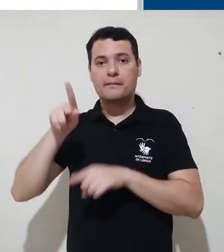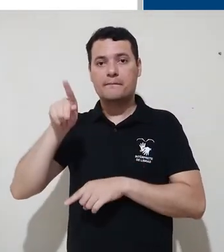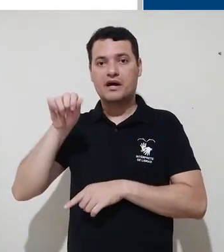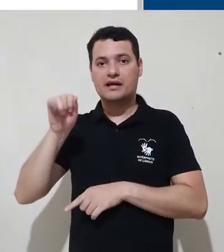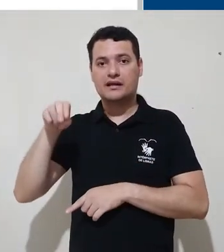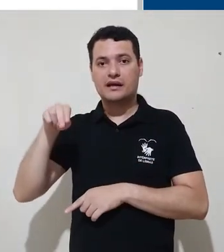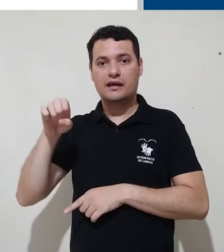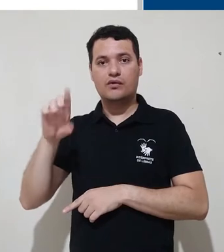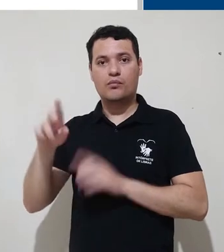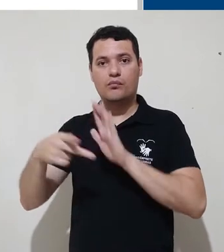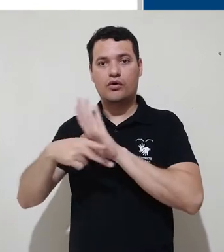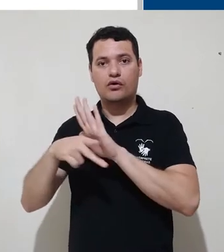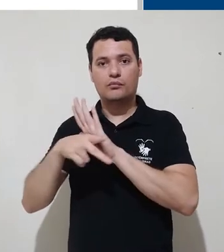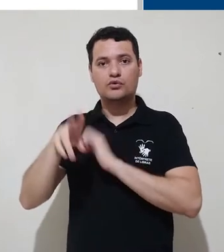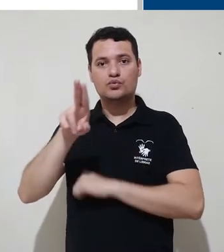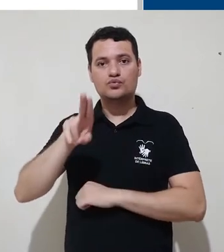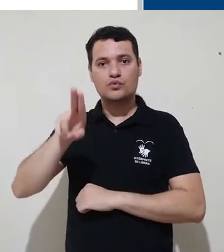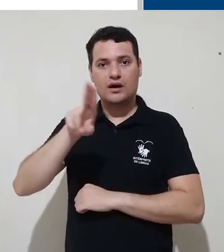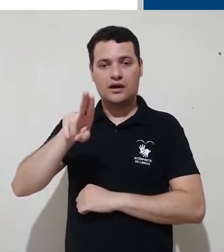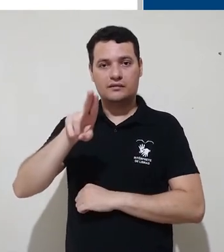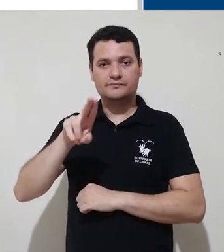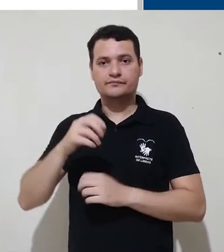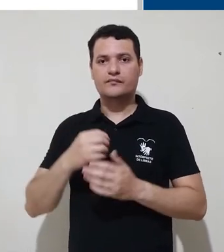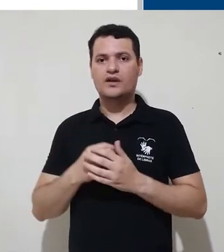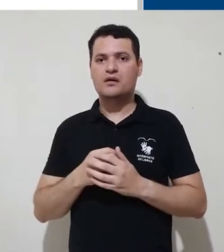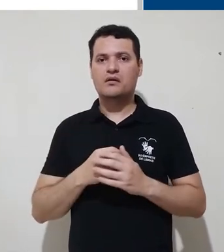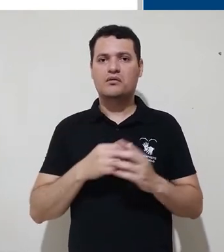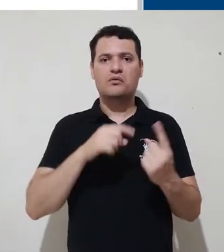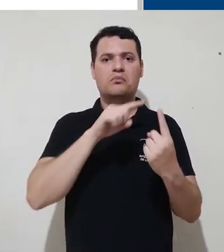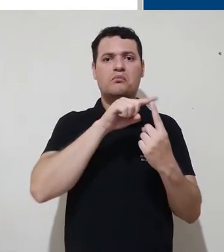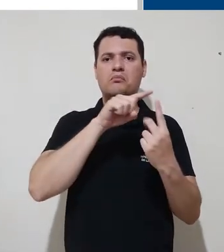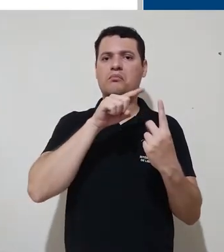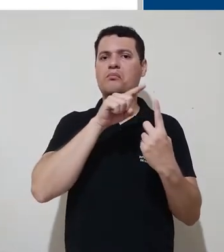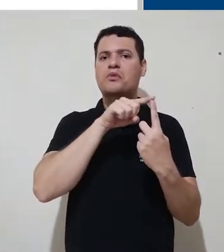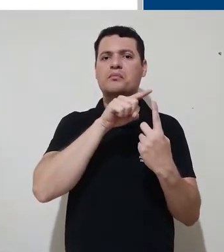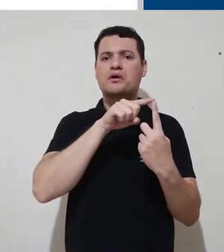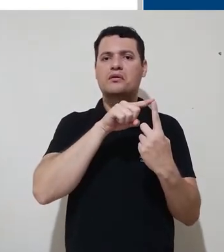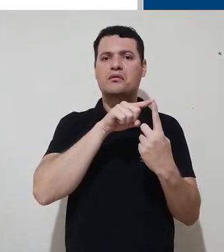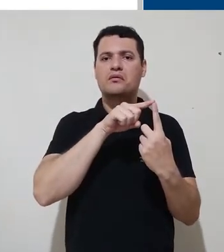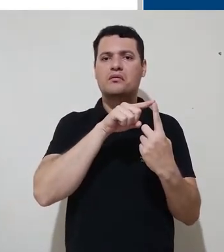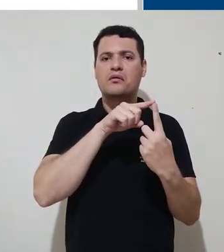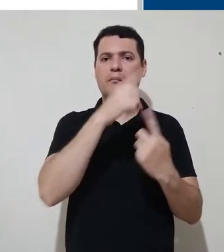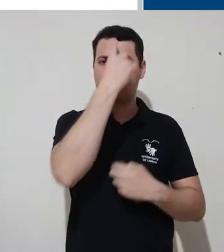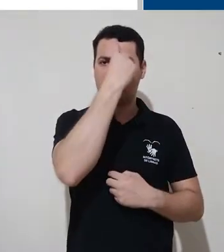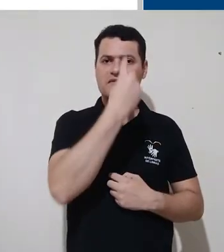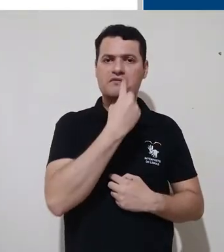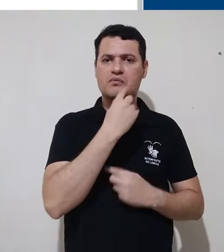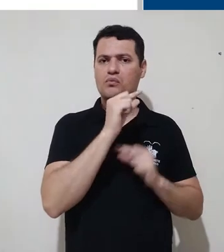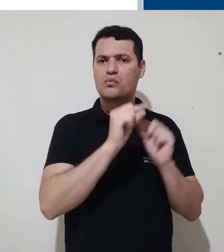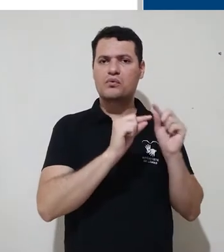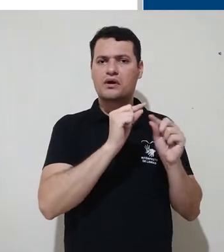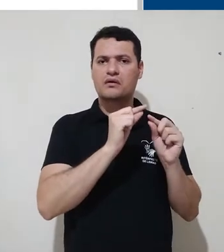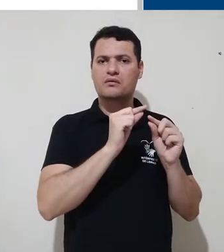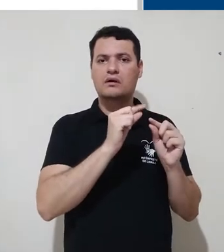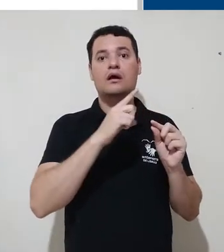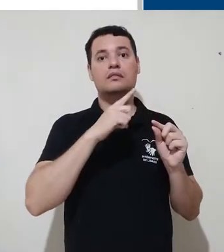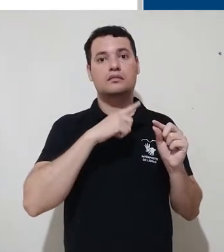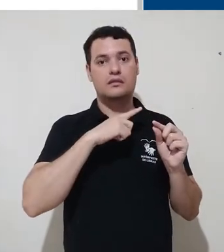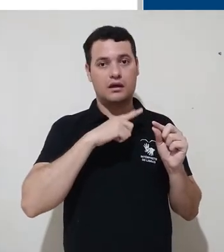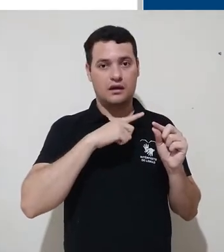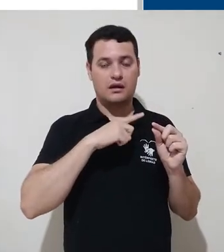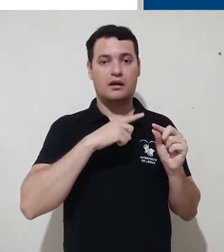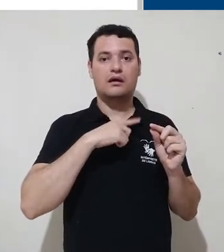usuário. O seria o perfil do usuário? O perfil do usuário é onde vão estar listadas as